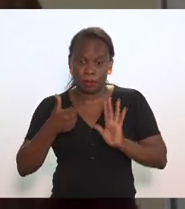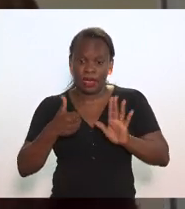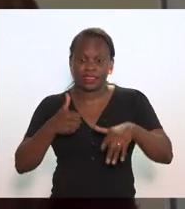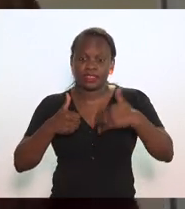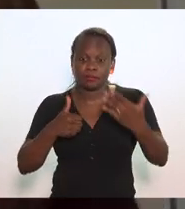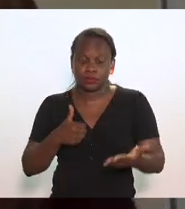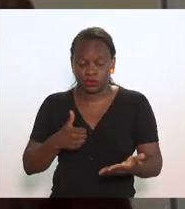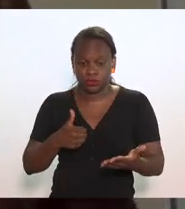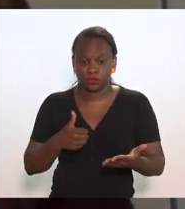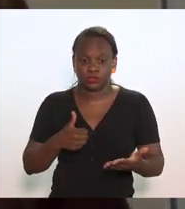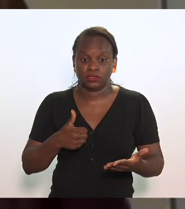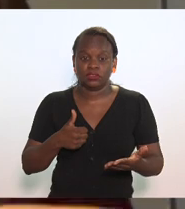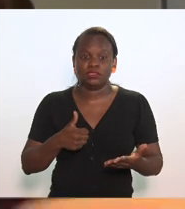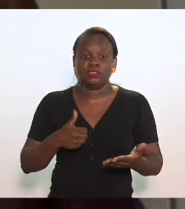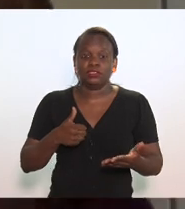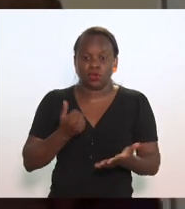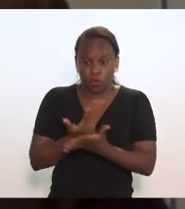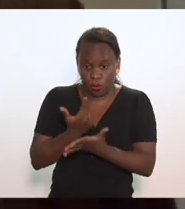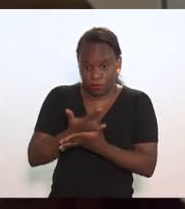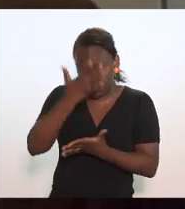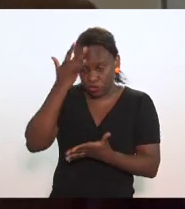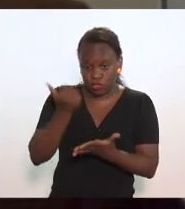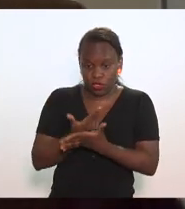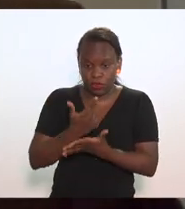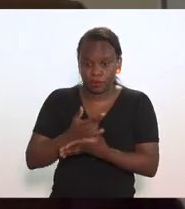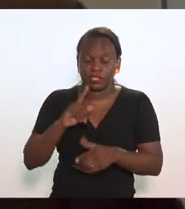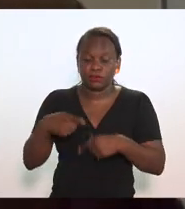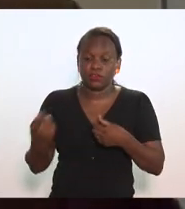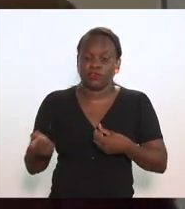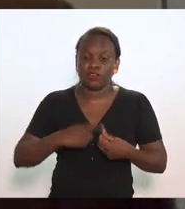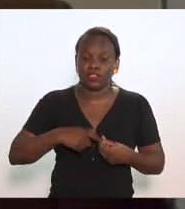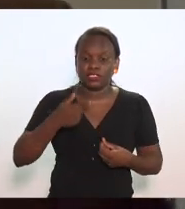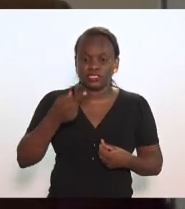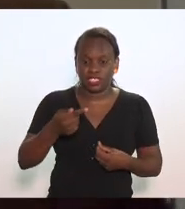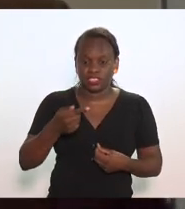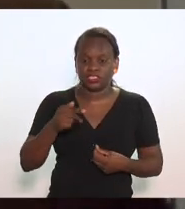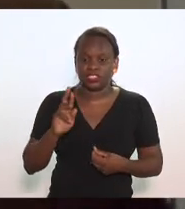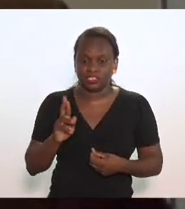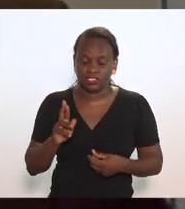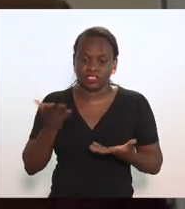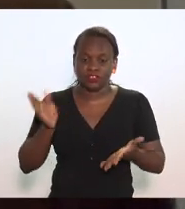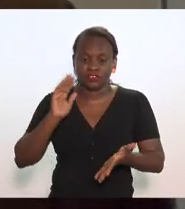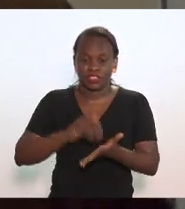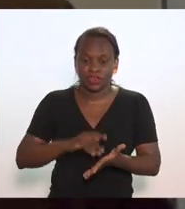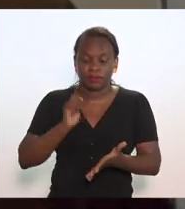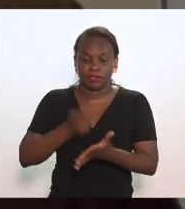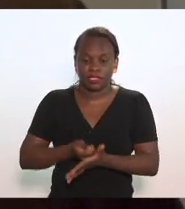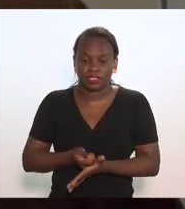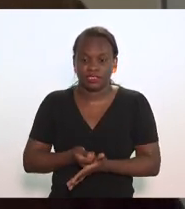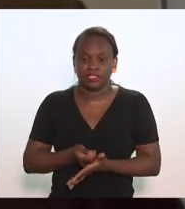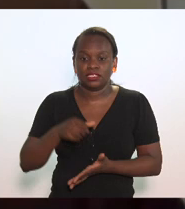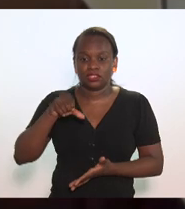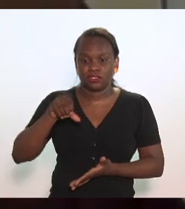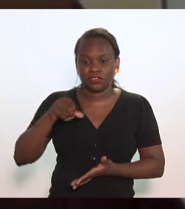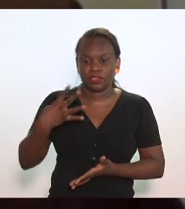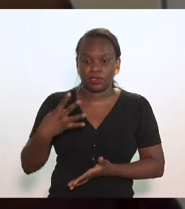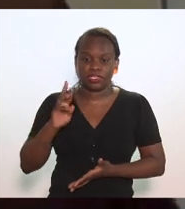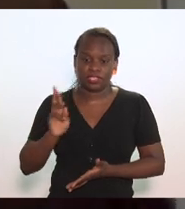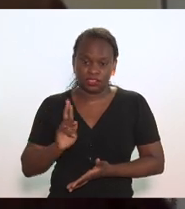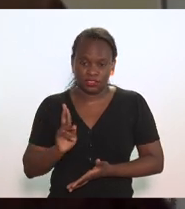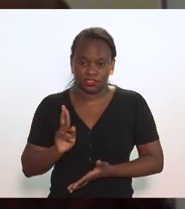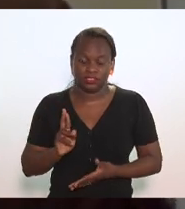quem compra esse produto tem um imposto a recuperar de R$7. Então, o custo final do produto é de R$94.